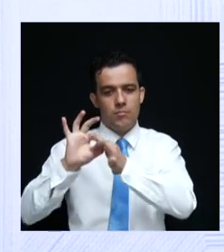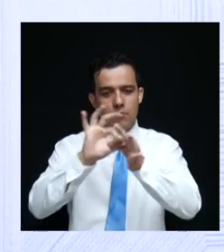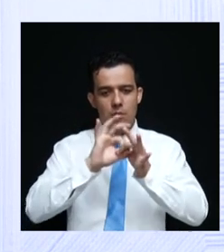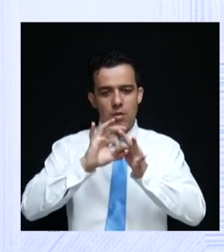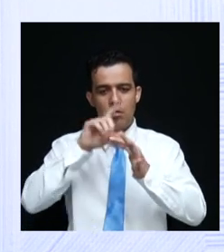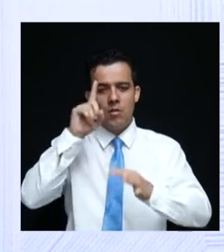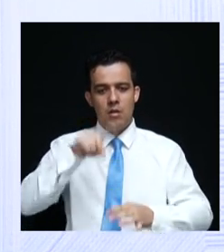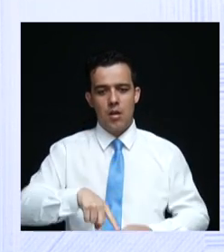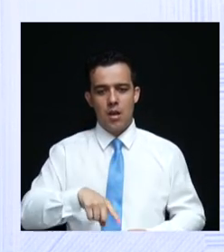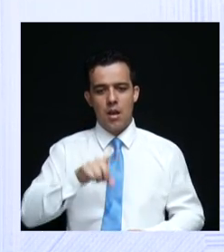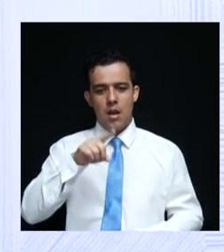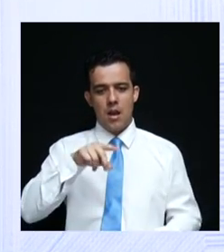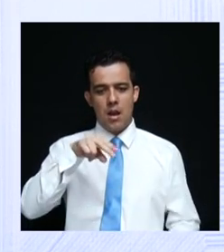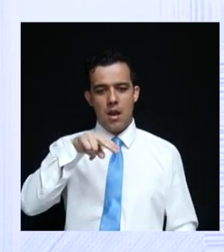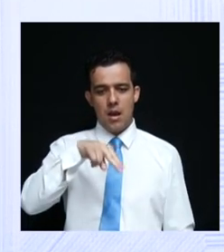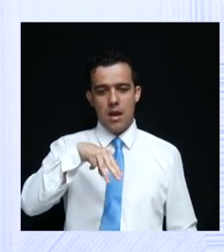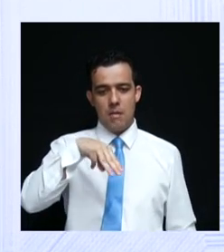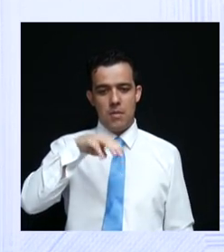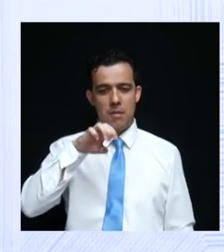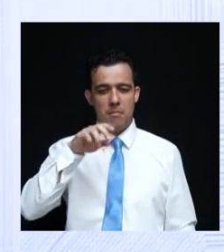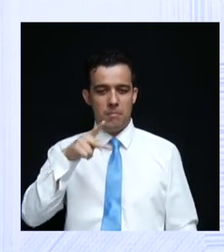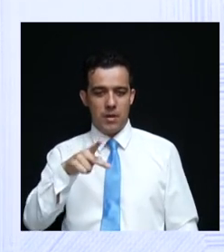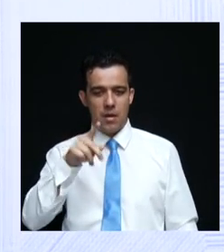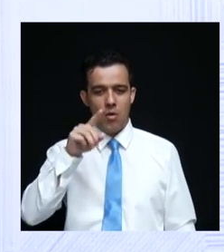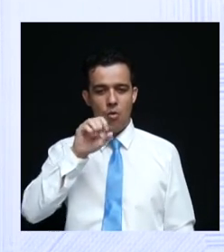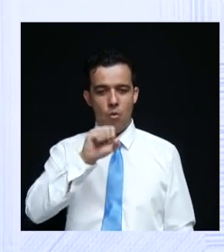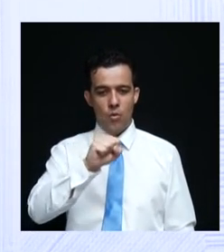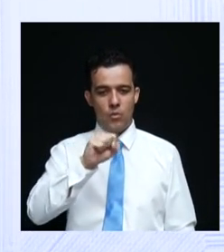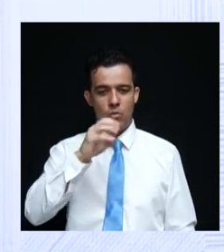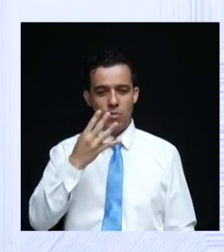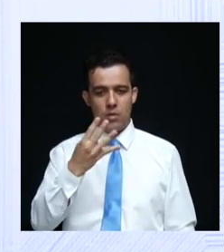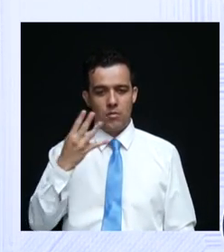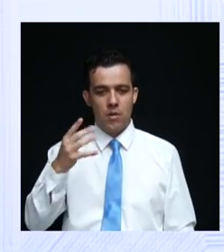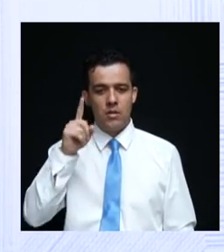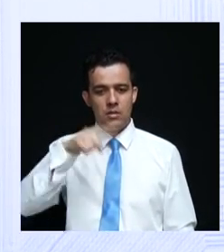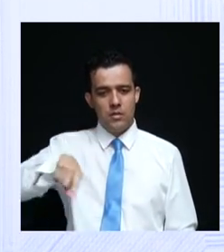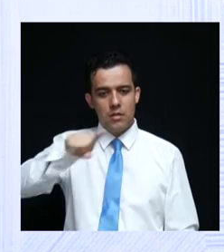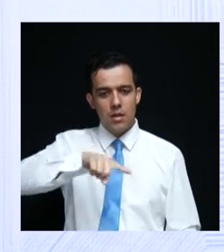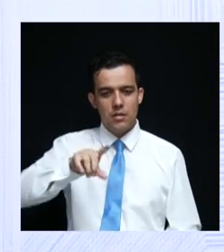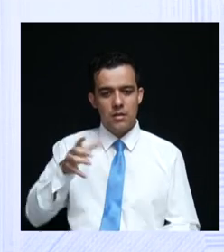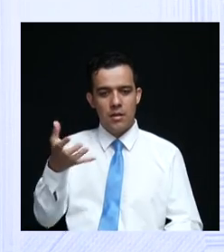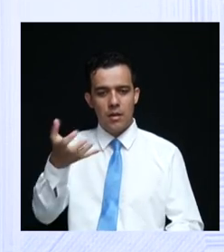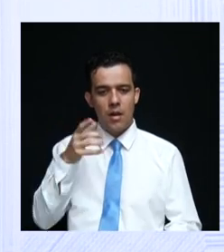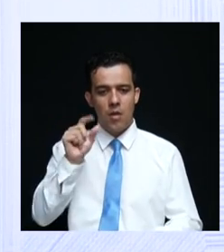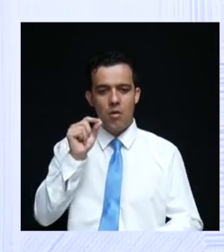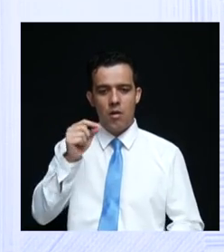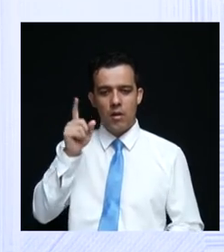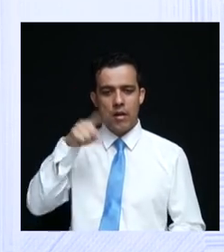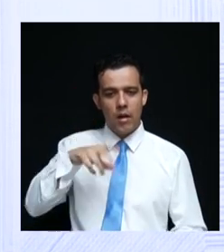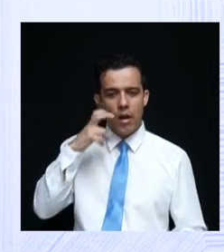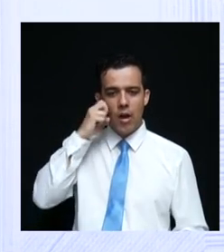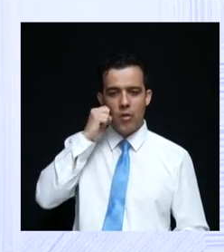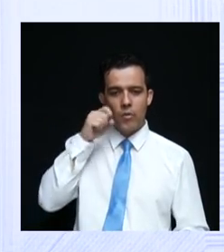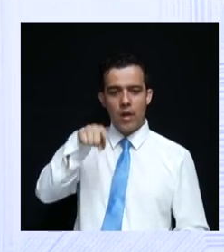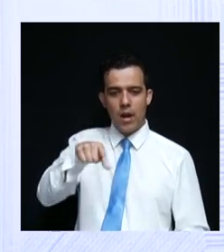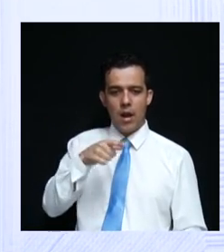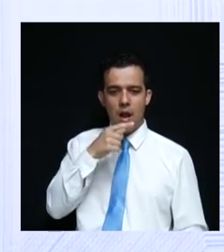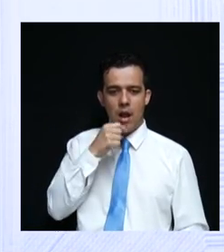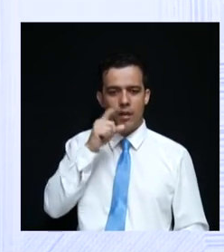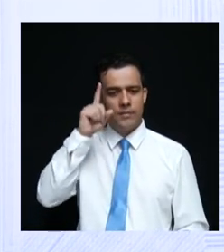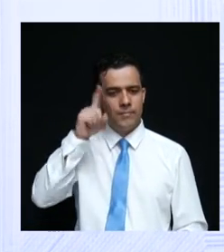844, o marco legal. Vocês querem, na verdade, lucrar até com saneamento, com a água. É uma